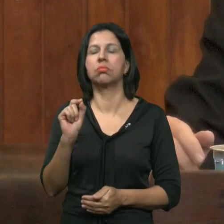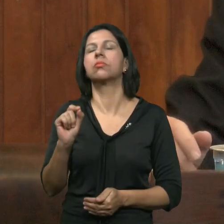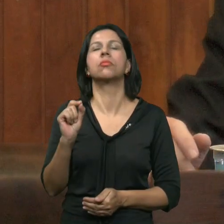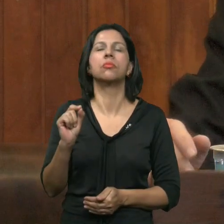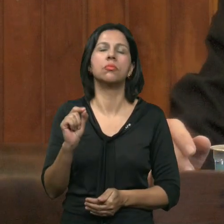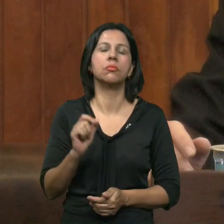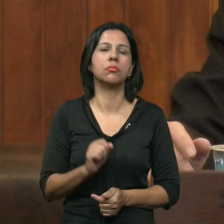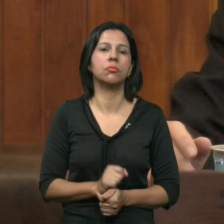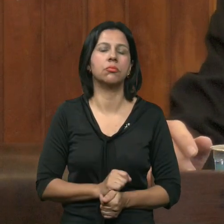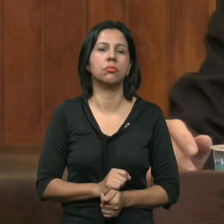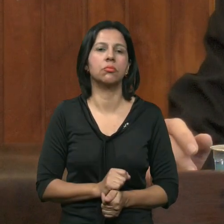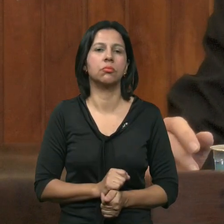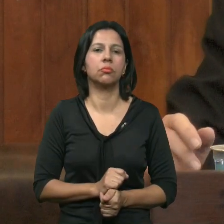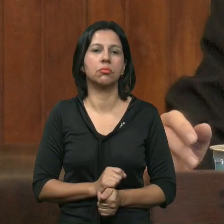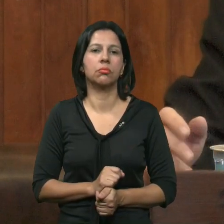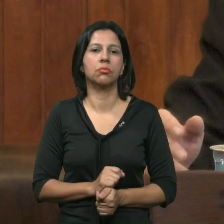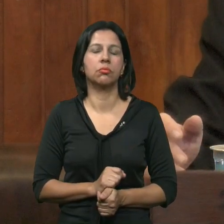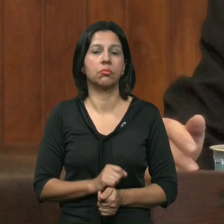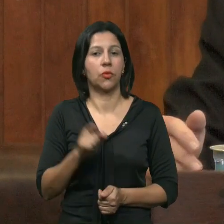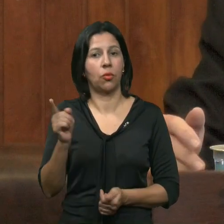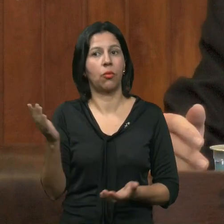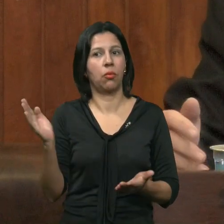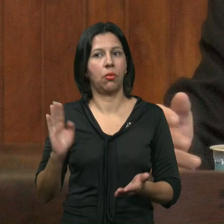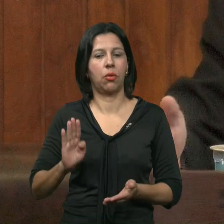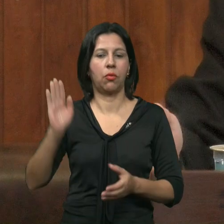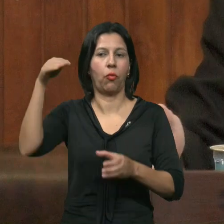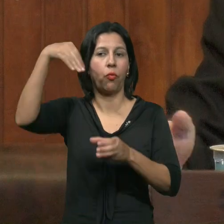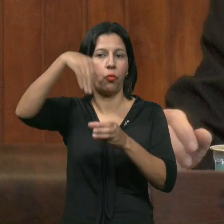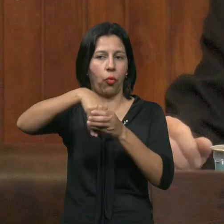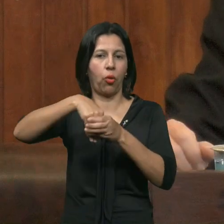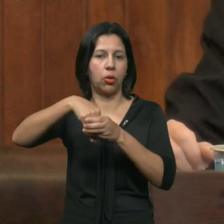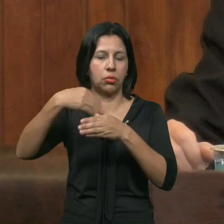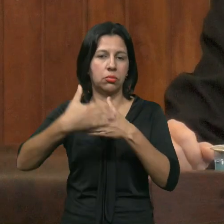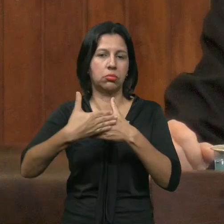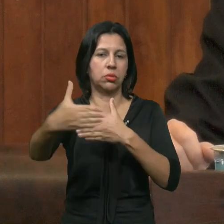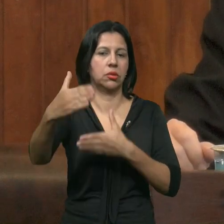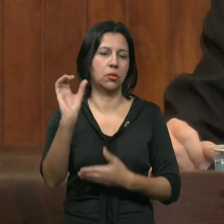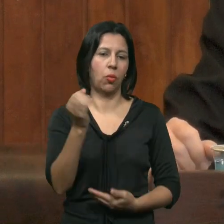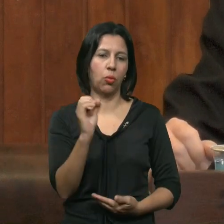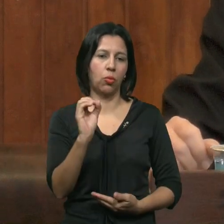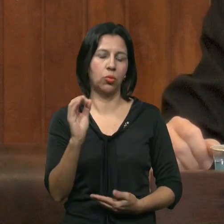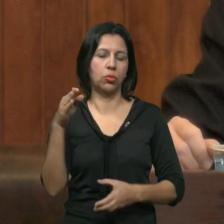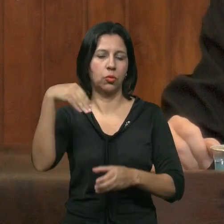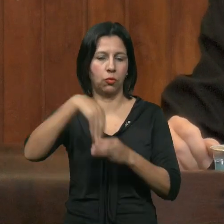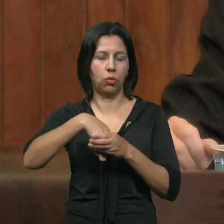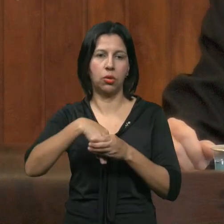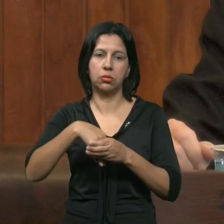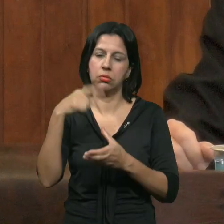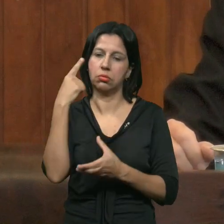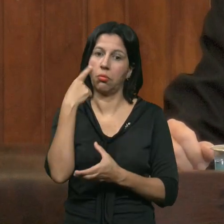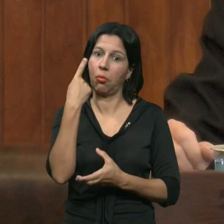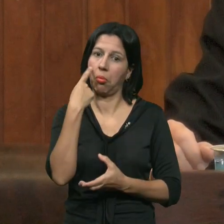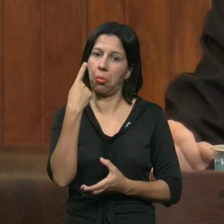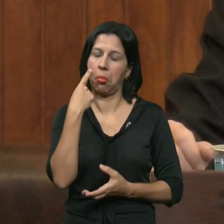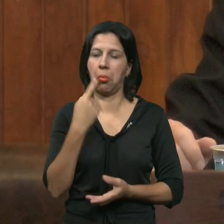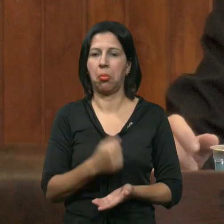espero Que o período Eleitoral Não traga Nenhum prejuízo Vereador